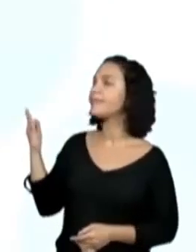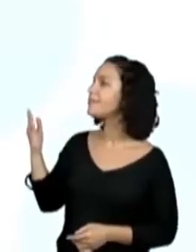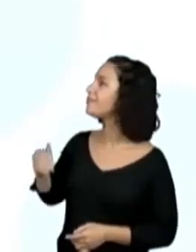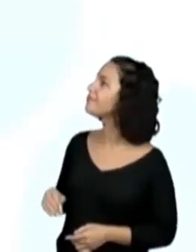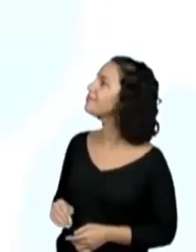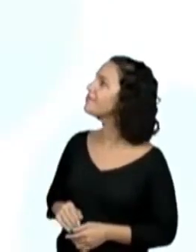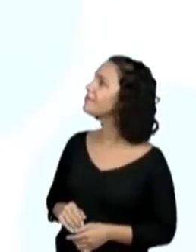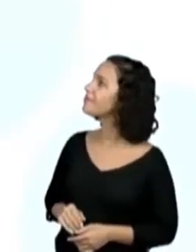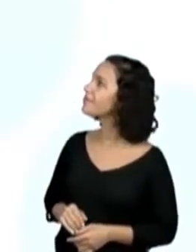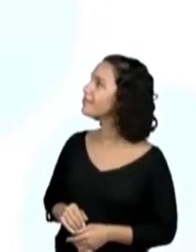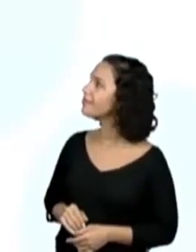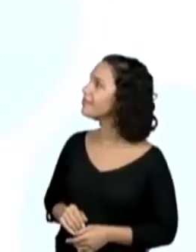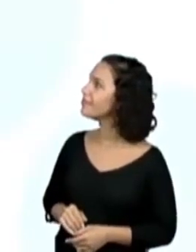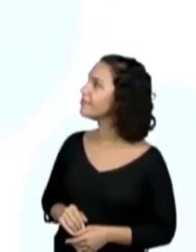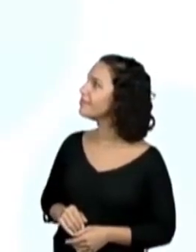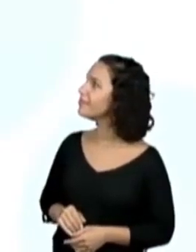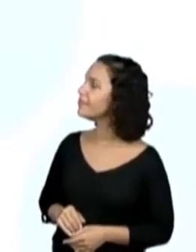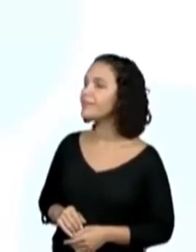técnica.